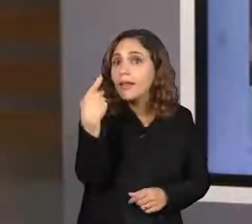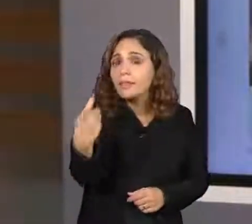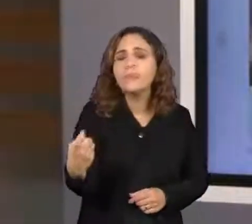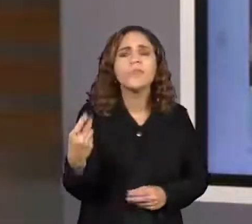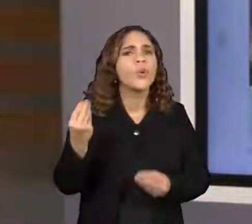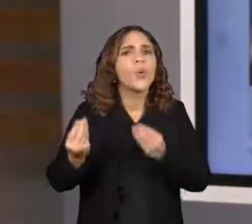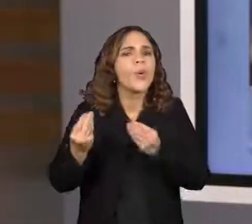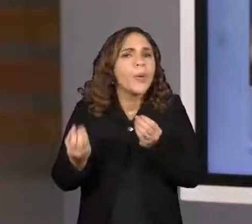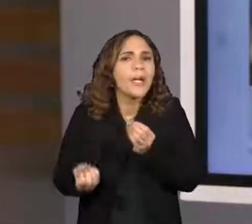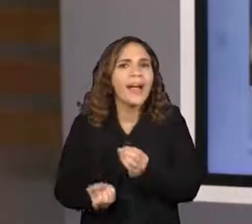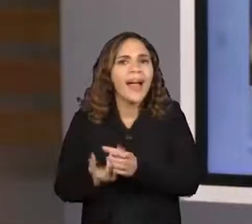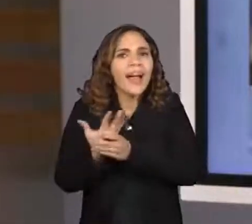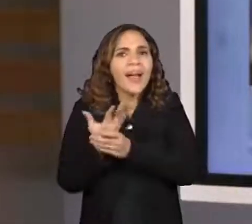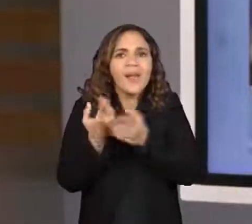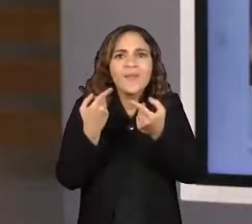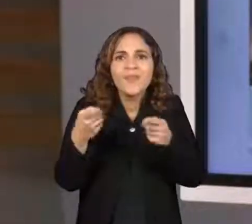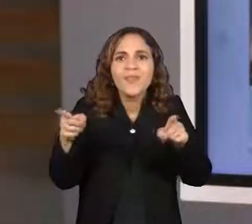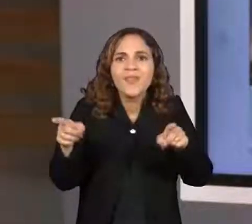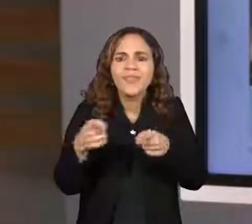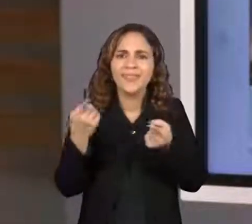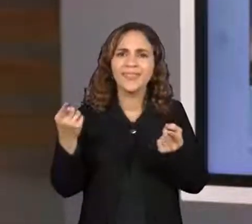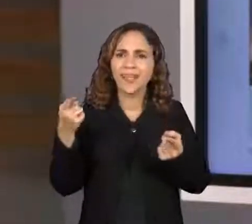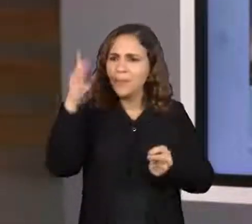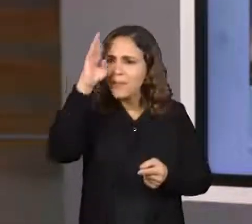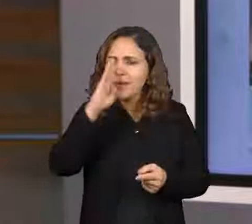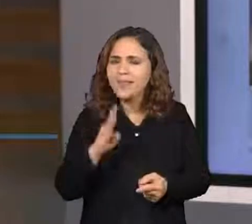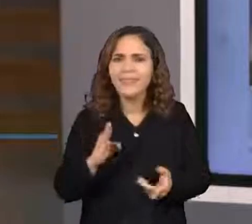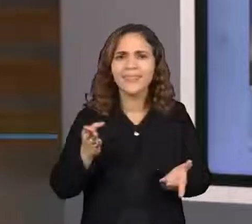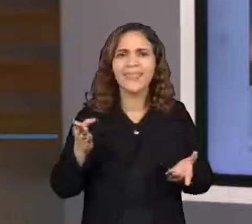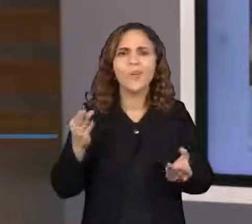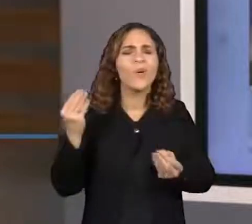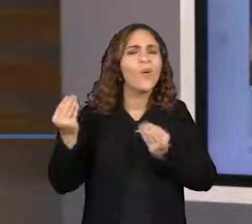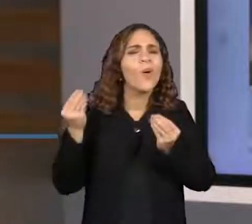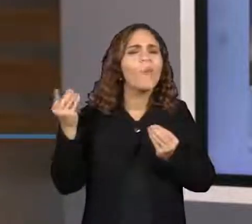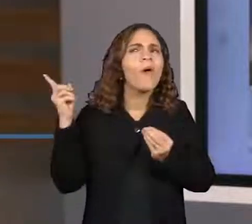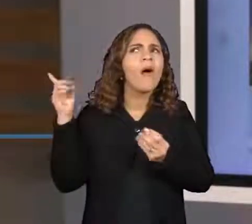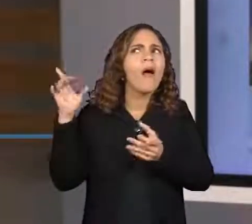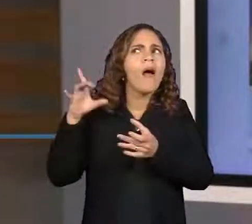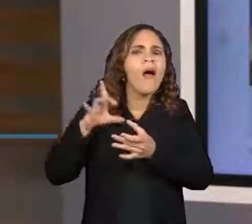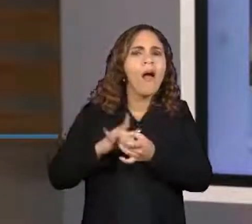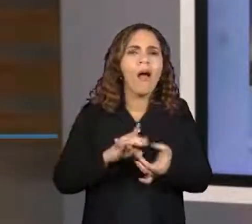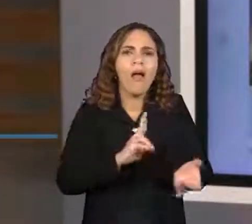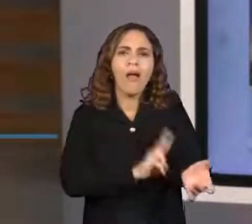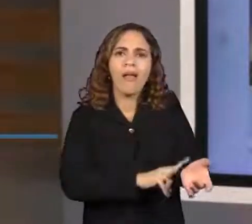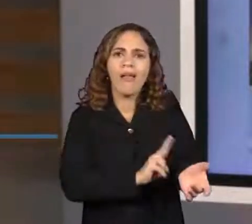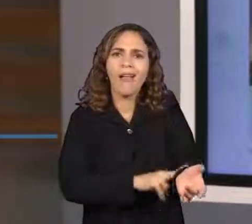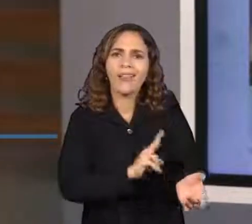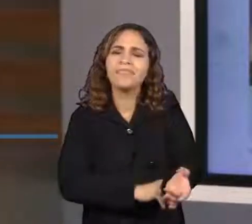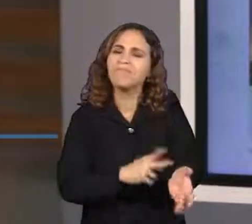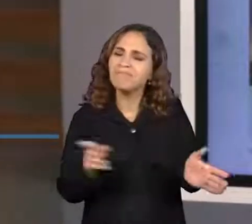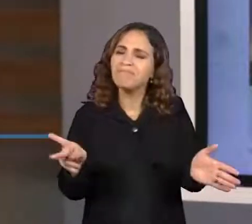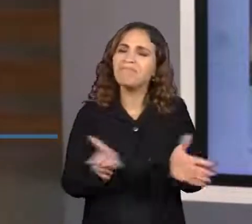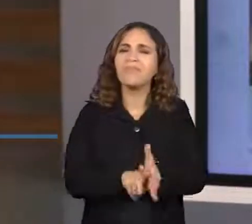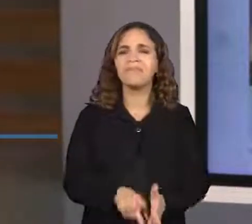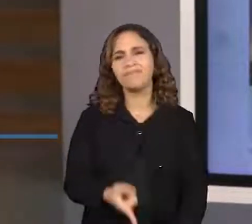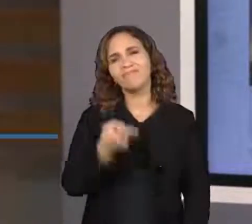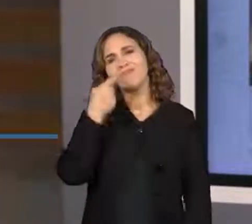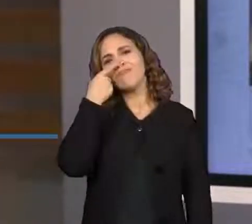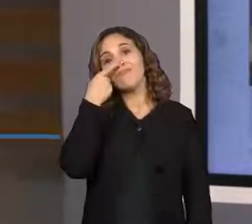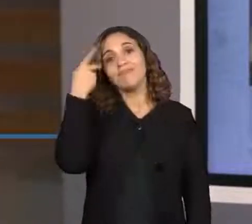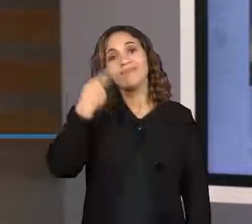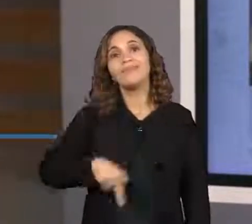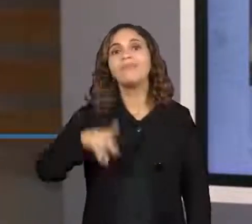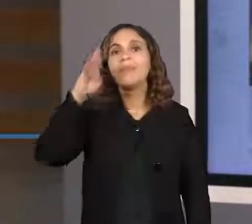que vem a música, da onde que vem essa sonoridade que só o povo brasileiro tem e vindo aí com uma